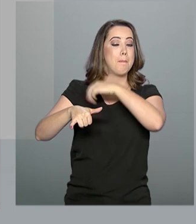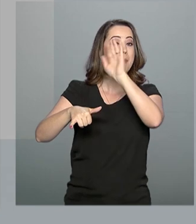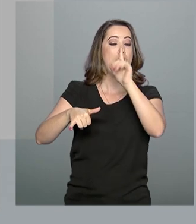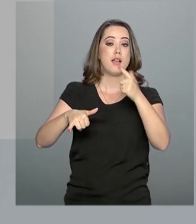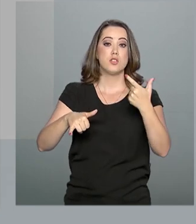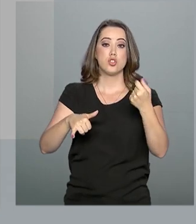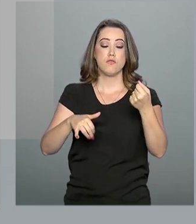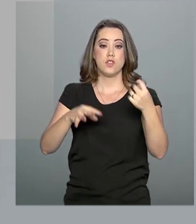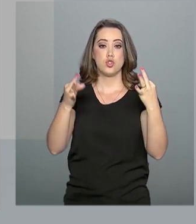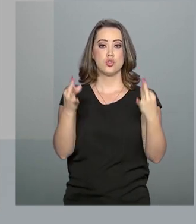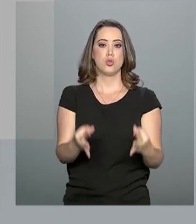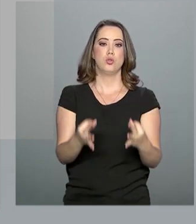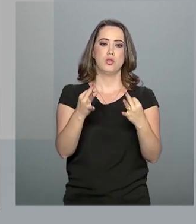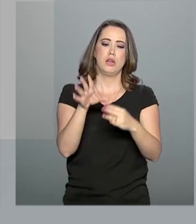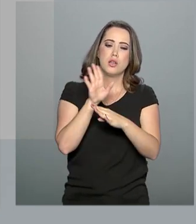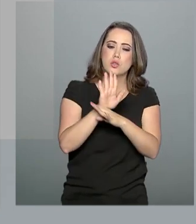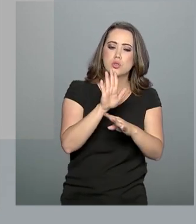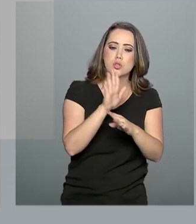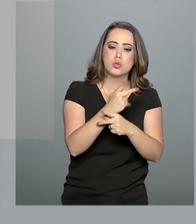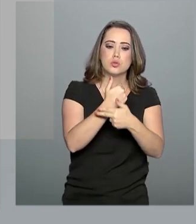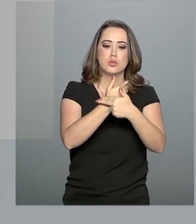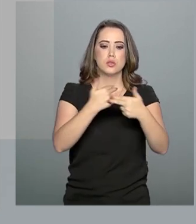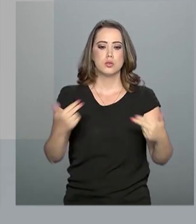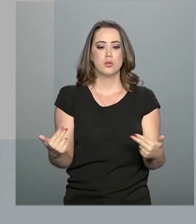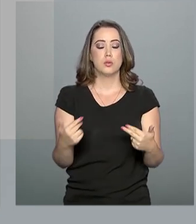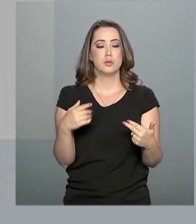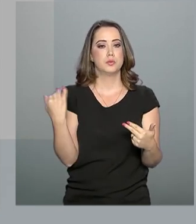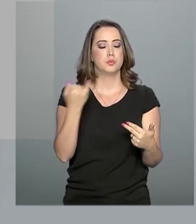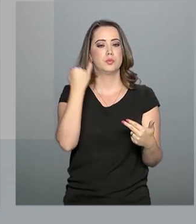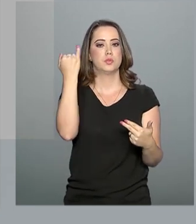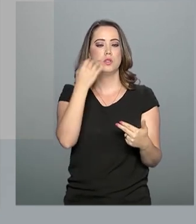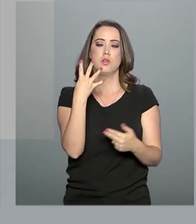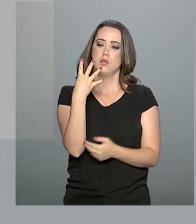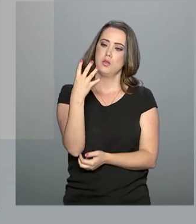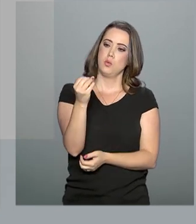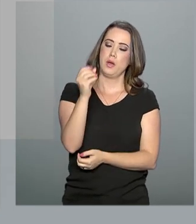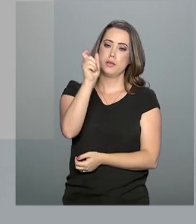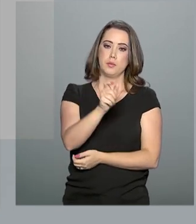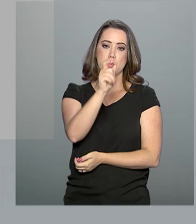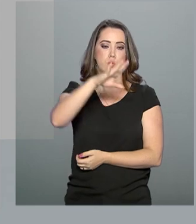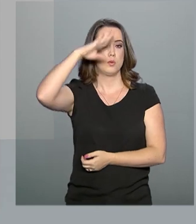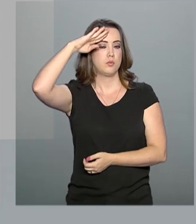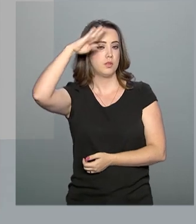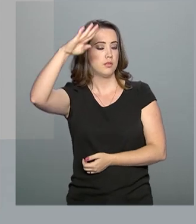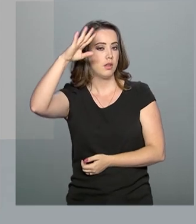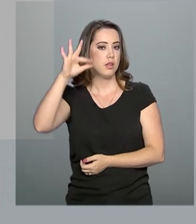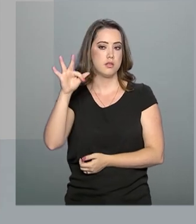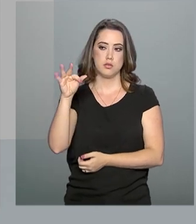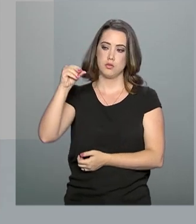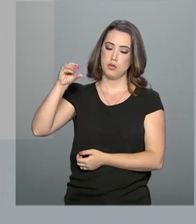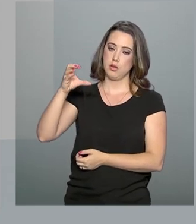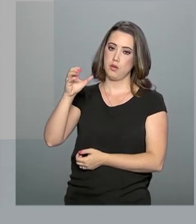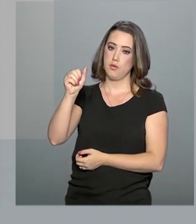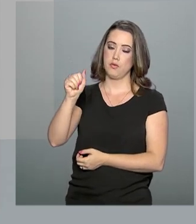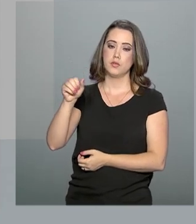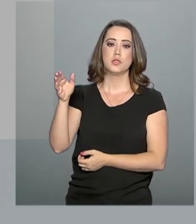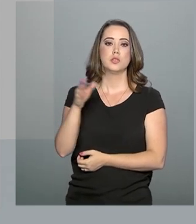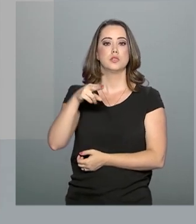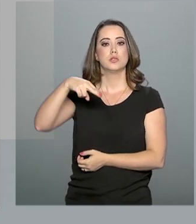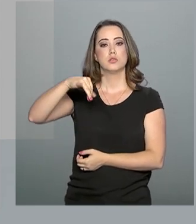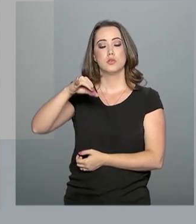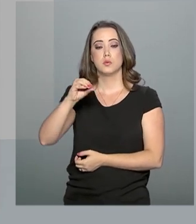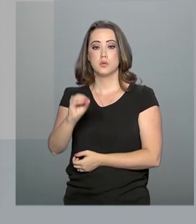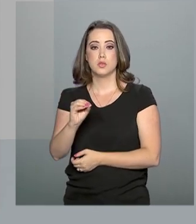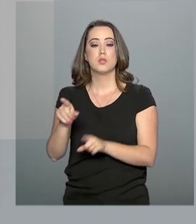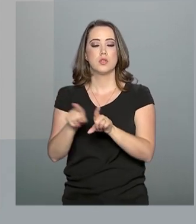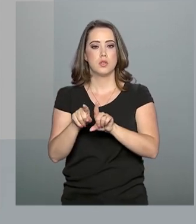20 toneladas de suprimentos e equipamentos, além de 40 militares da Força Nacional e dos bombeiros de Minas